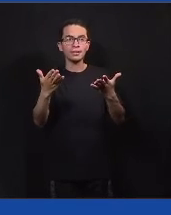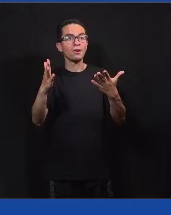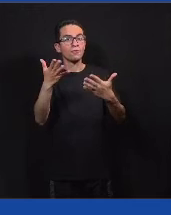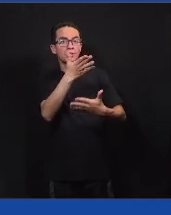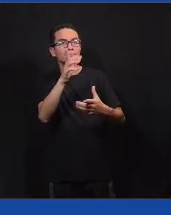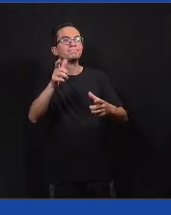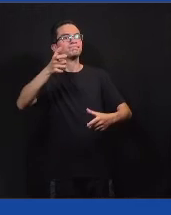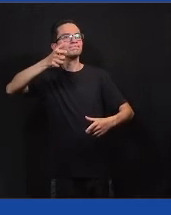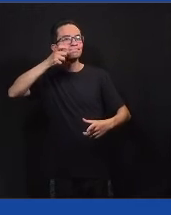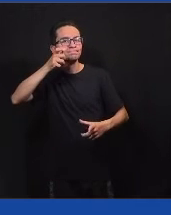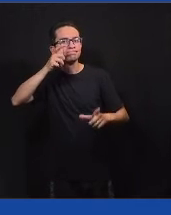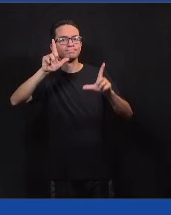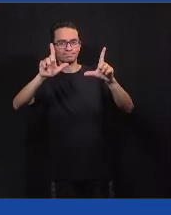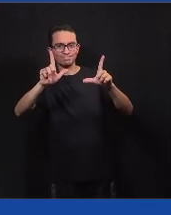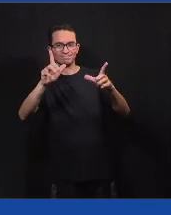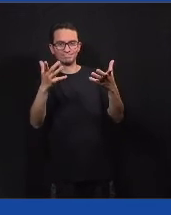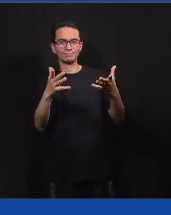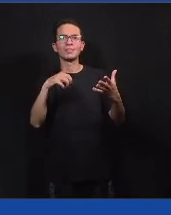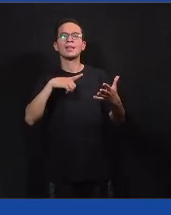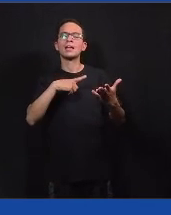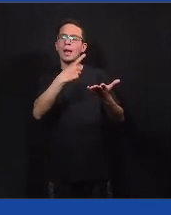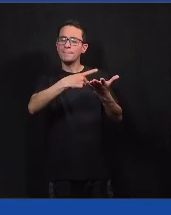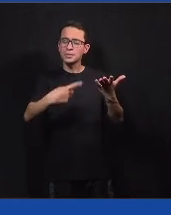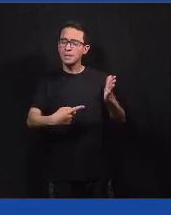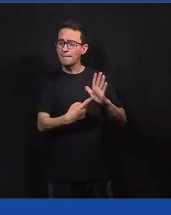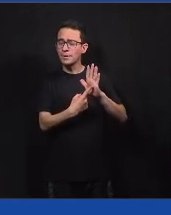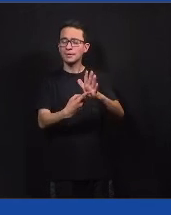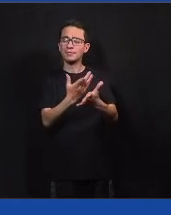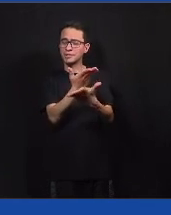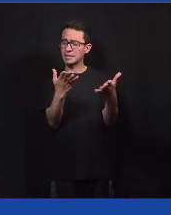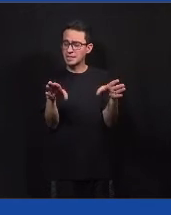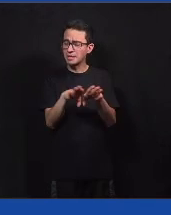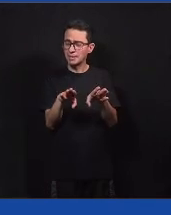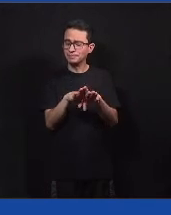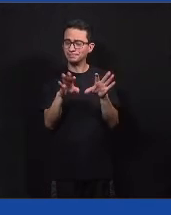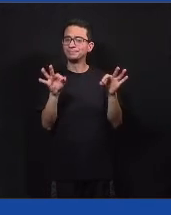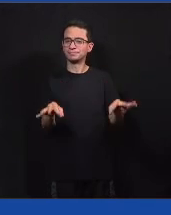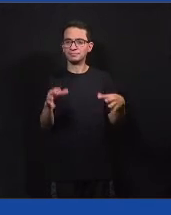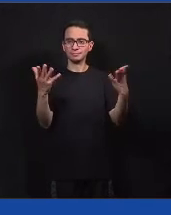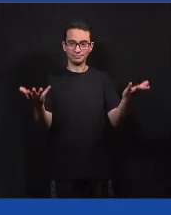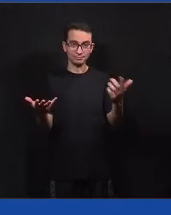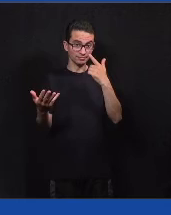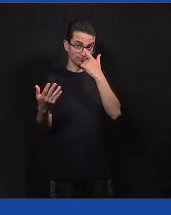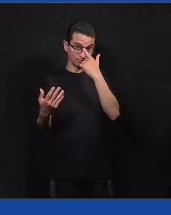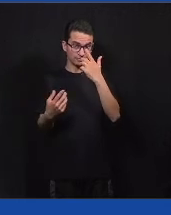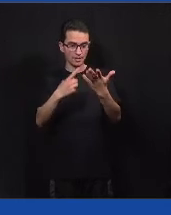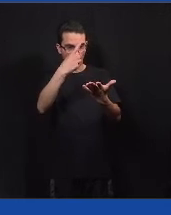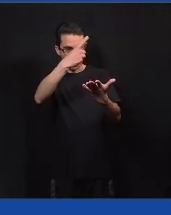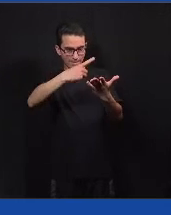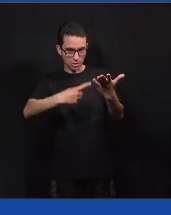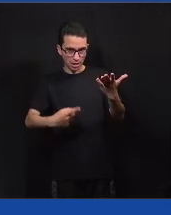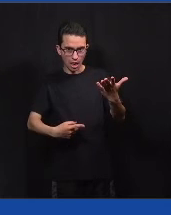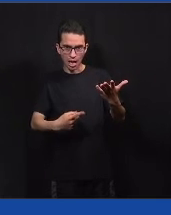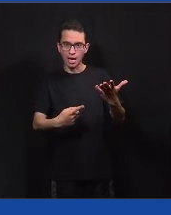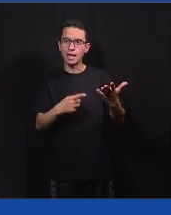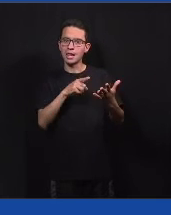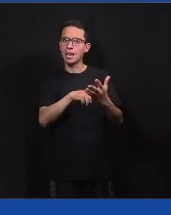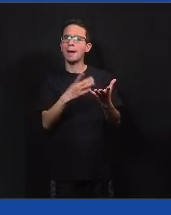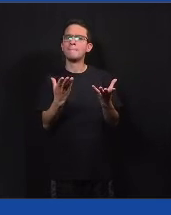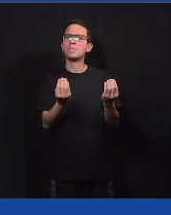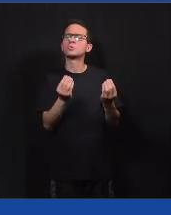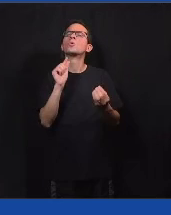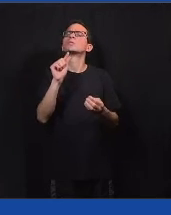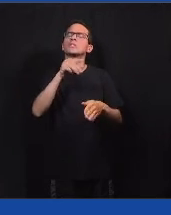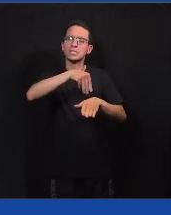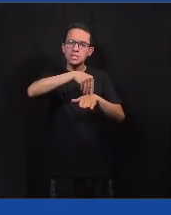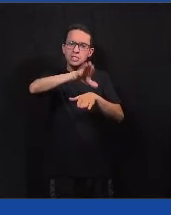colocar essa apostila também. E, fora isso, a apostila tem muita dica,